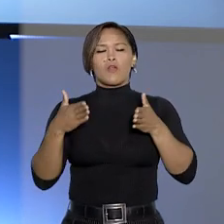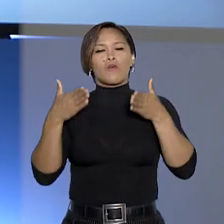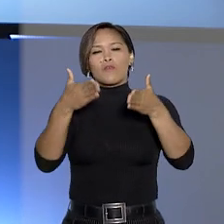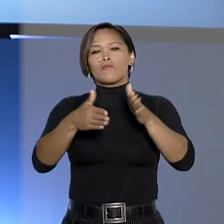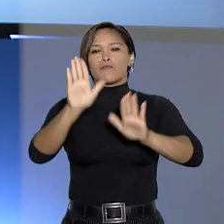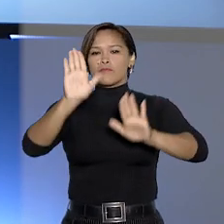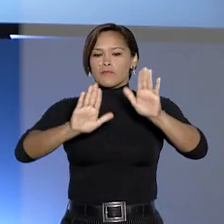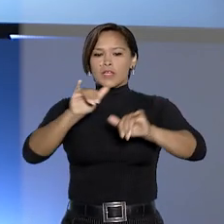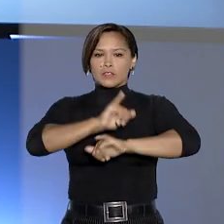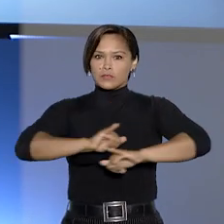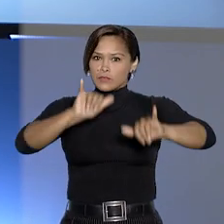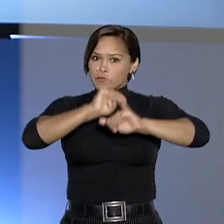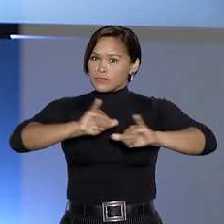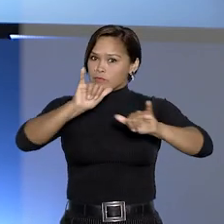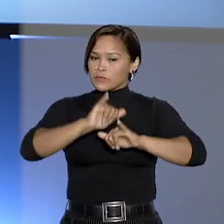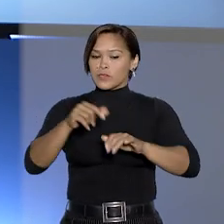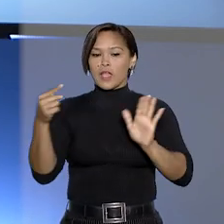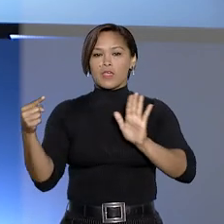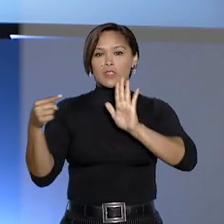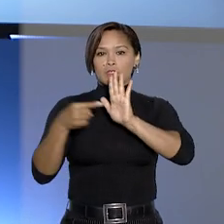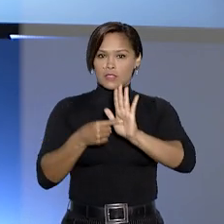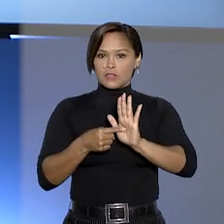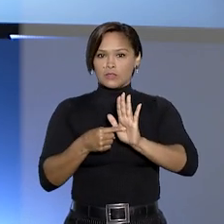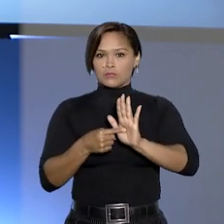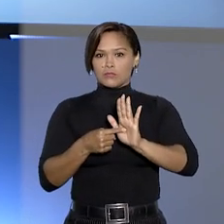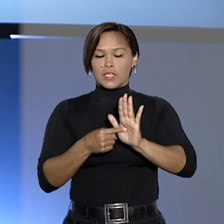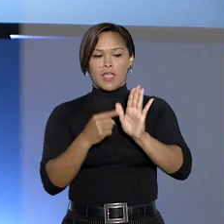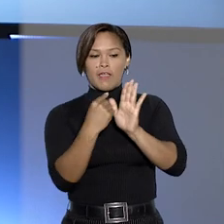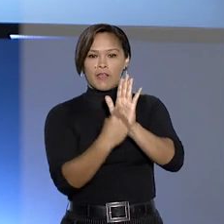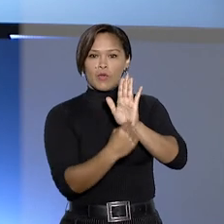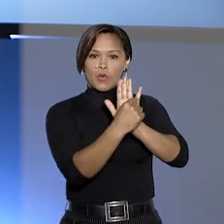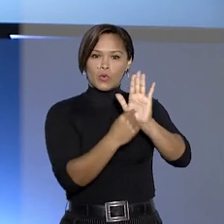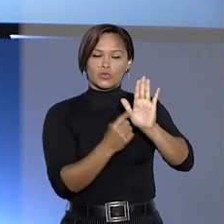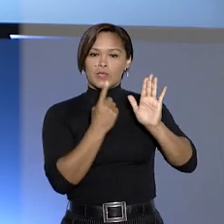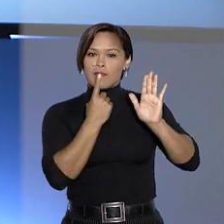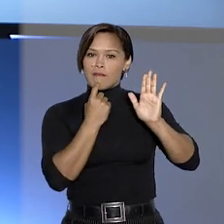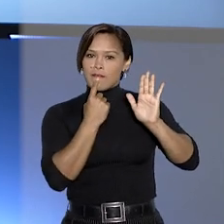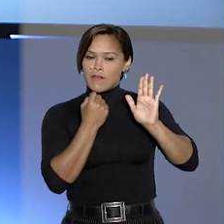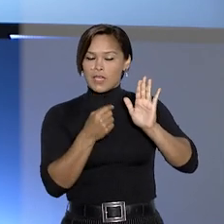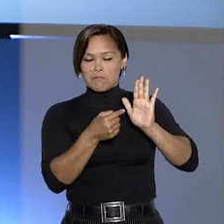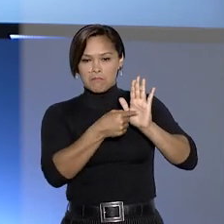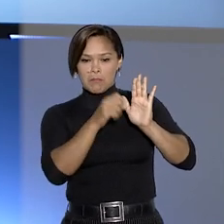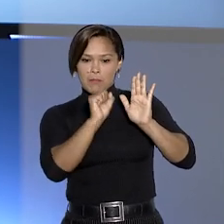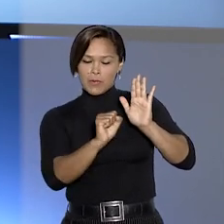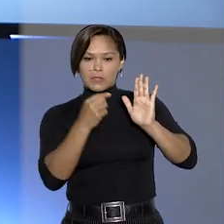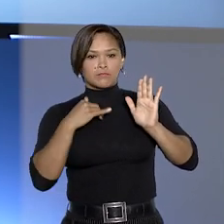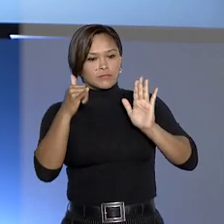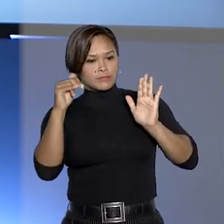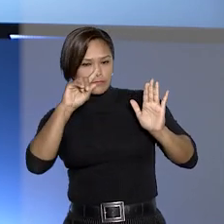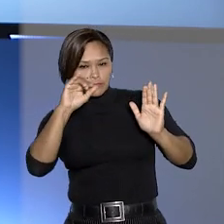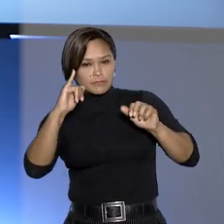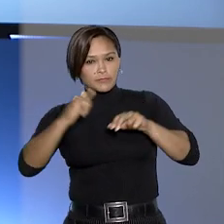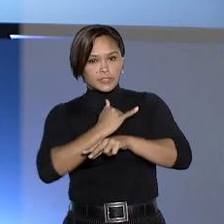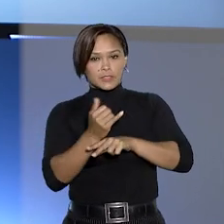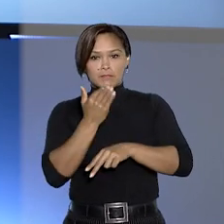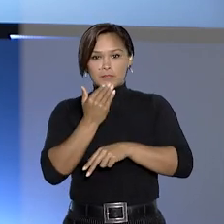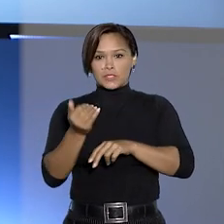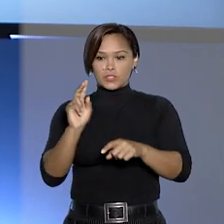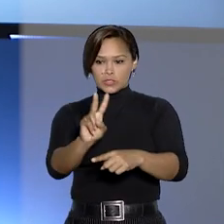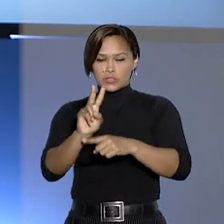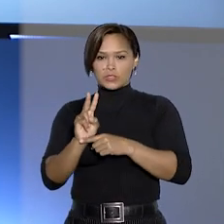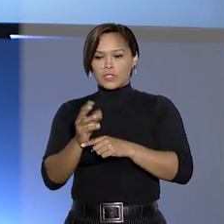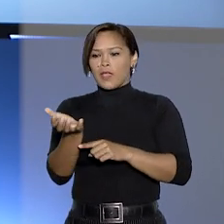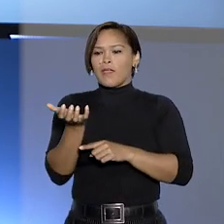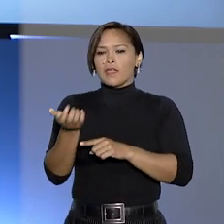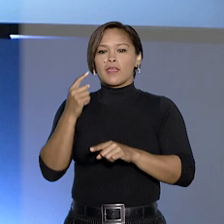campanha é divulgar um instrumento de denúncia. Desenhando um X na palma da mão, a vítima pode pedir ajuda